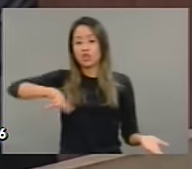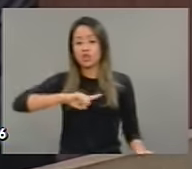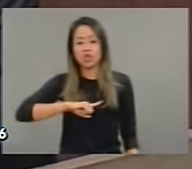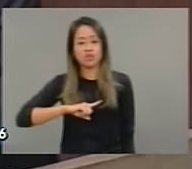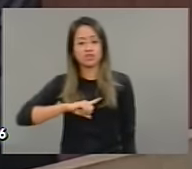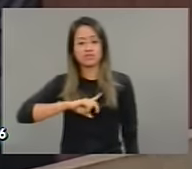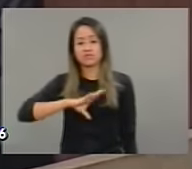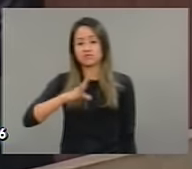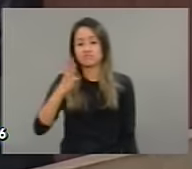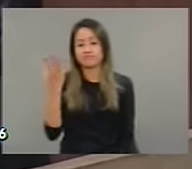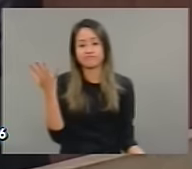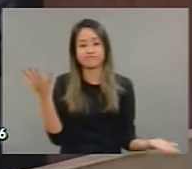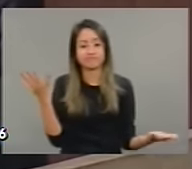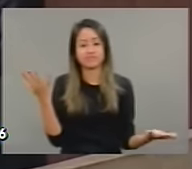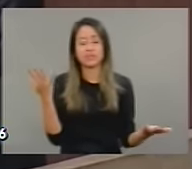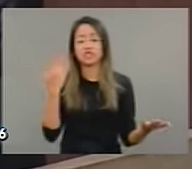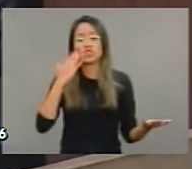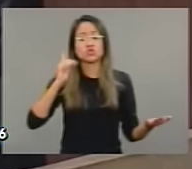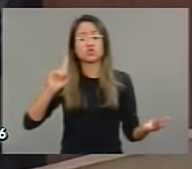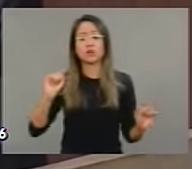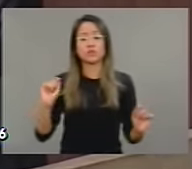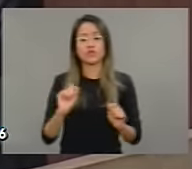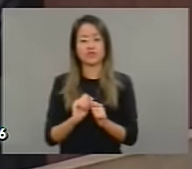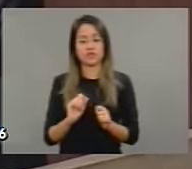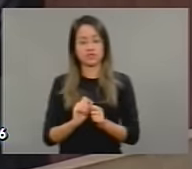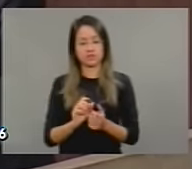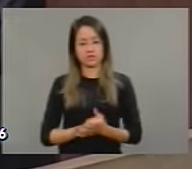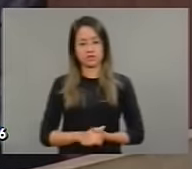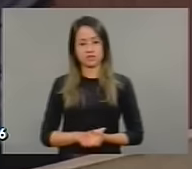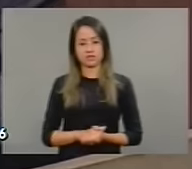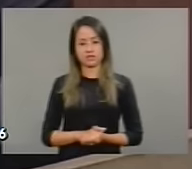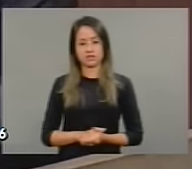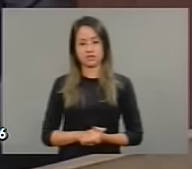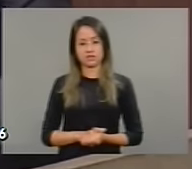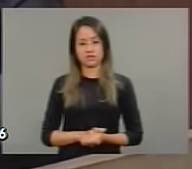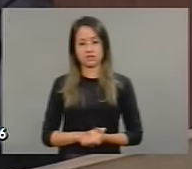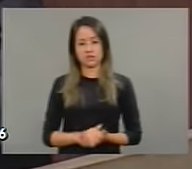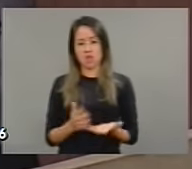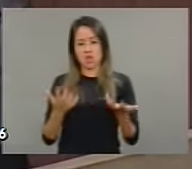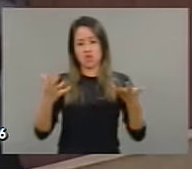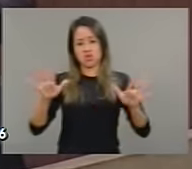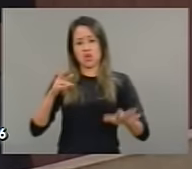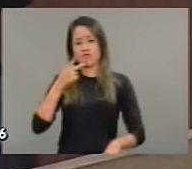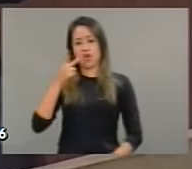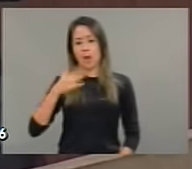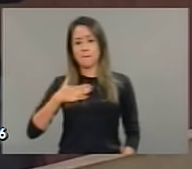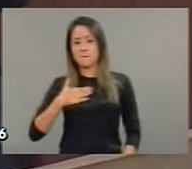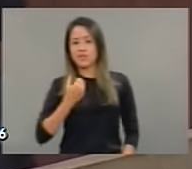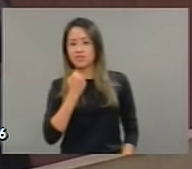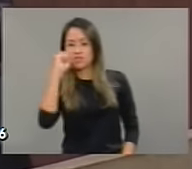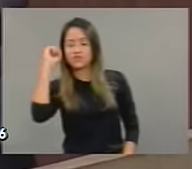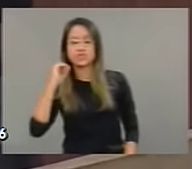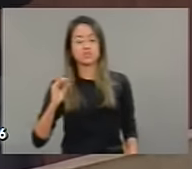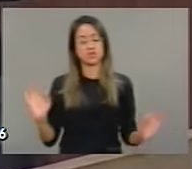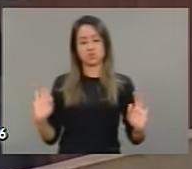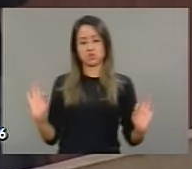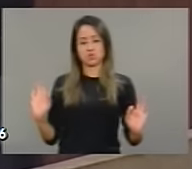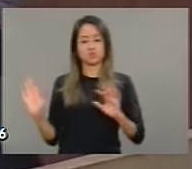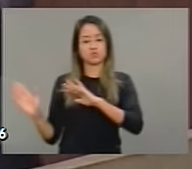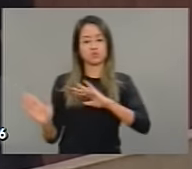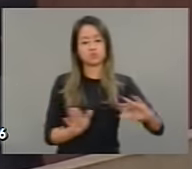vez, eu ocupo a tribuna, não quero mais falar agora em minha própria defesa, mas vejam,